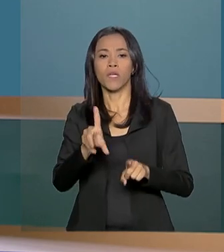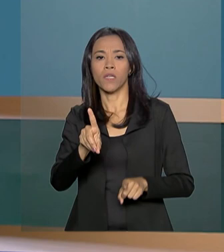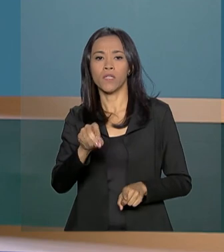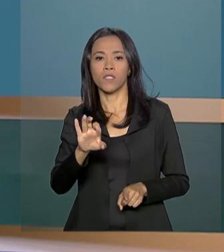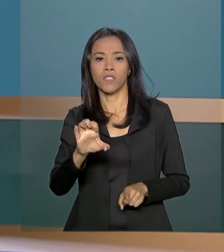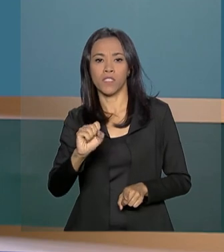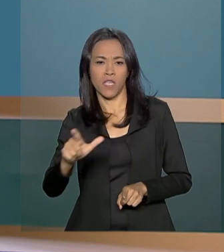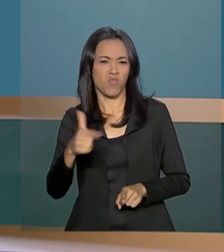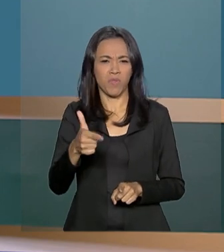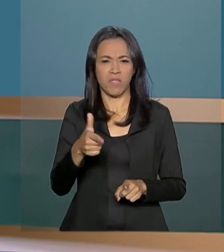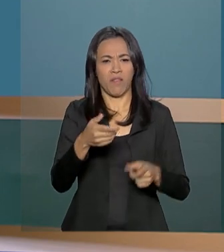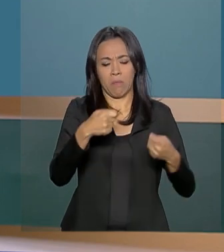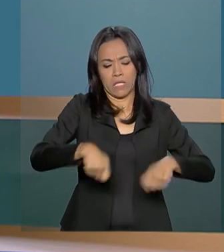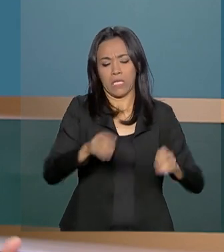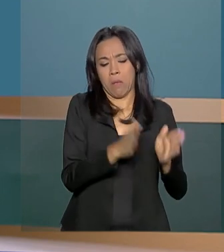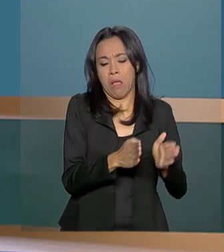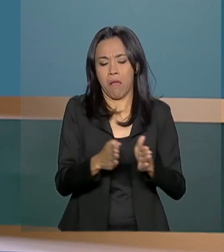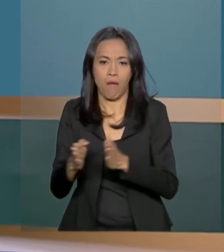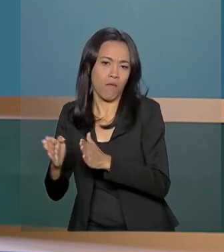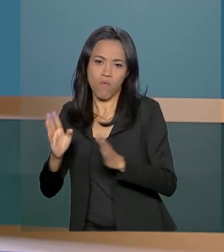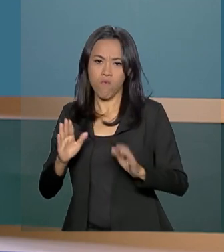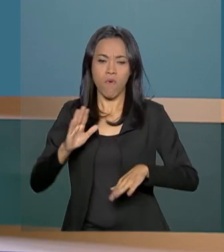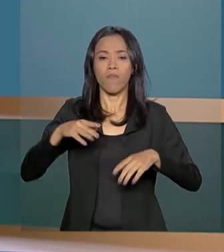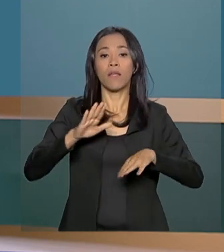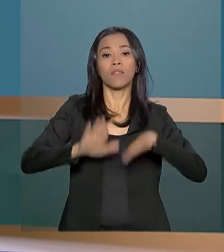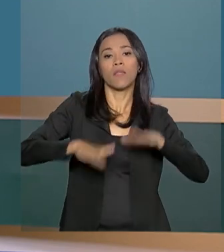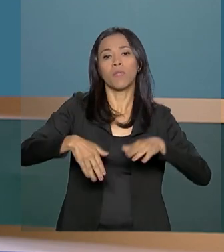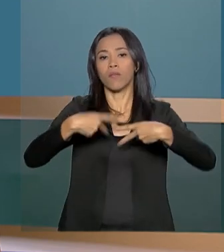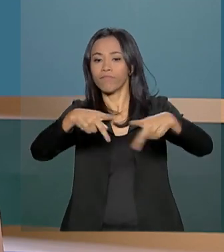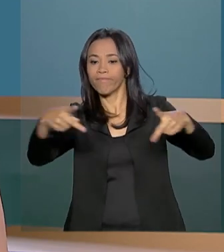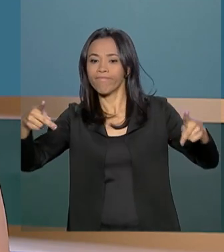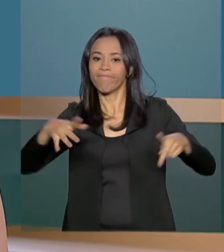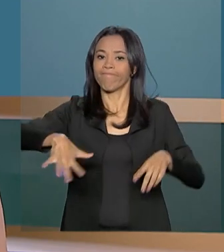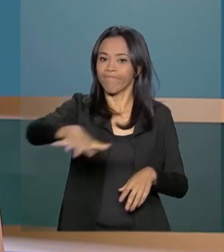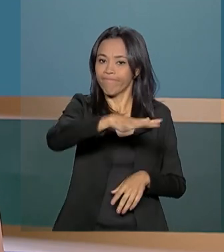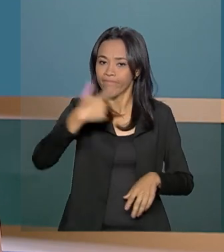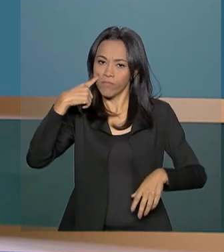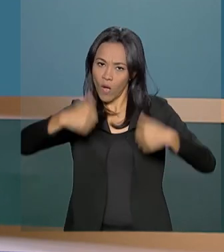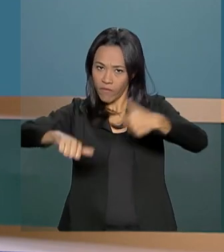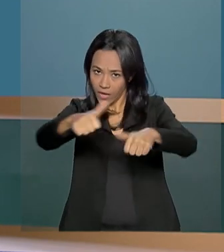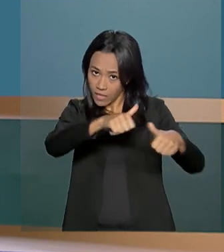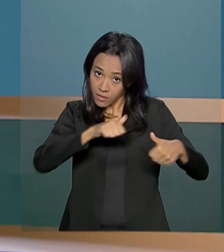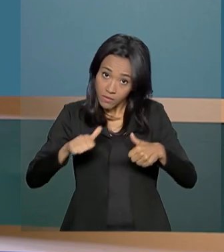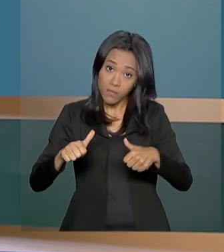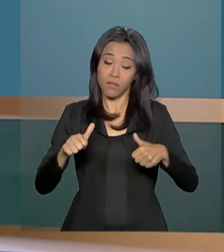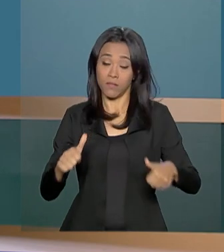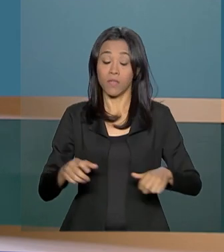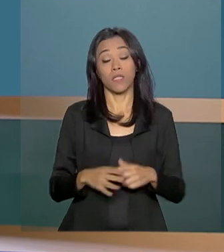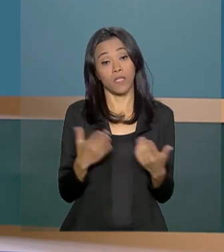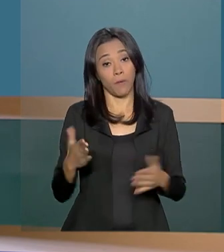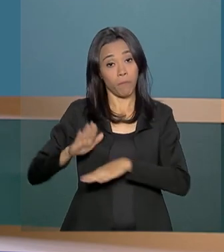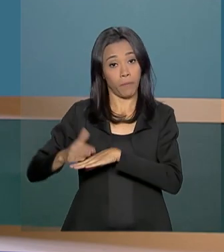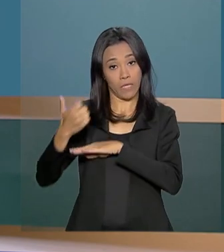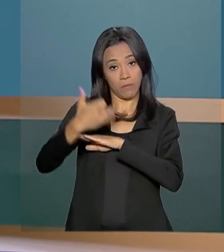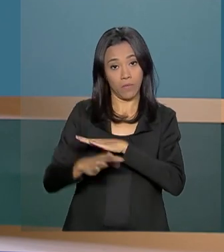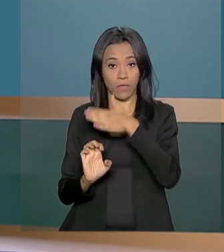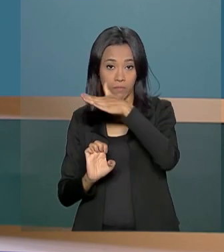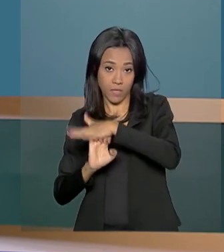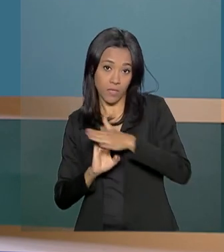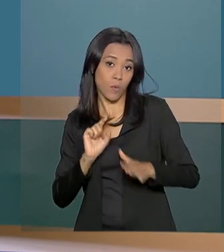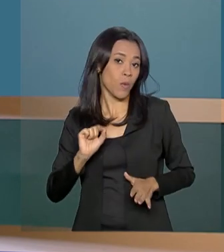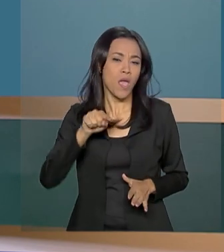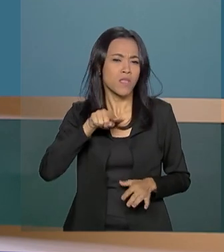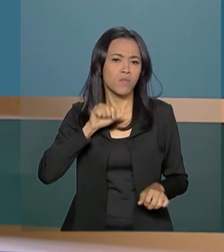feitos sem periodicidade definida e de acordo com as condições do setor e da análise do ambiente externo. Segundo a Petrobras,